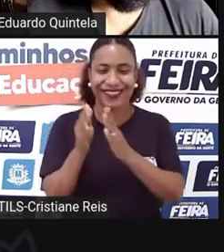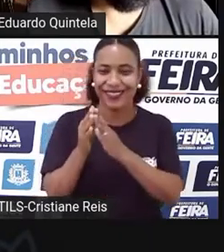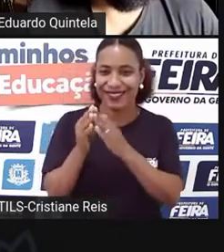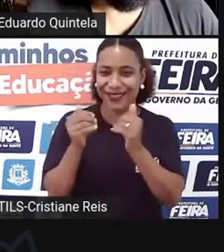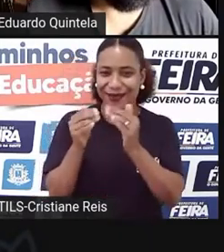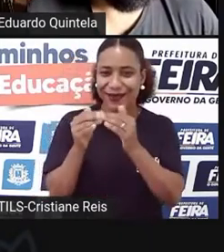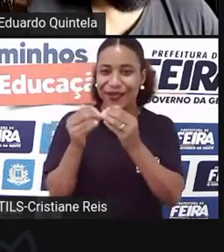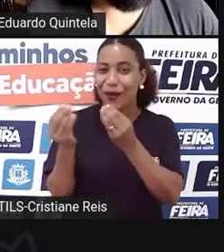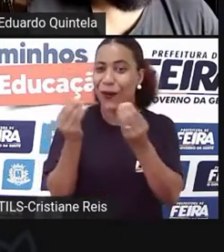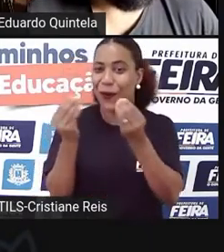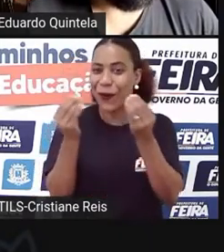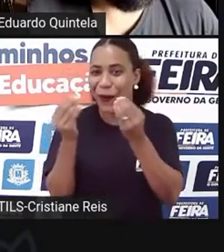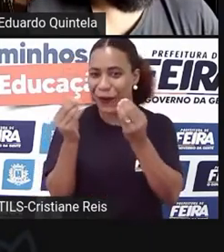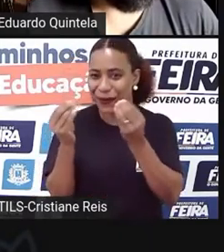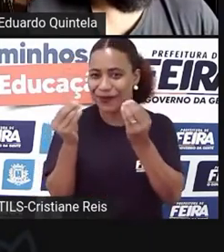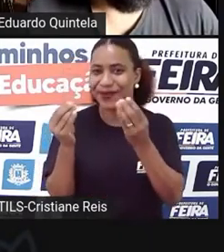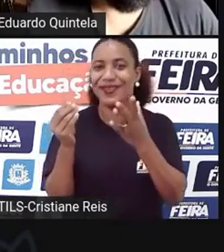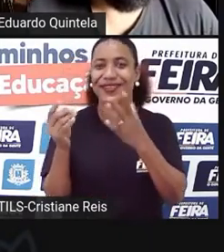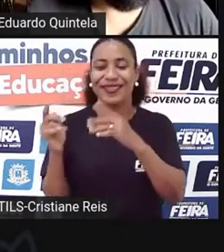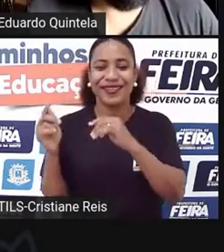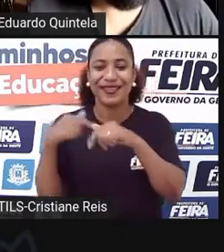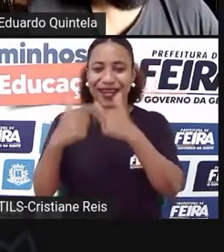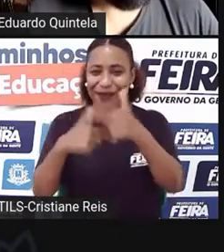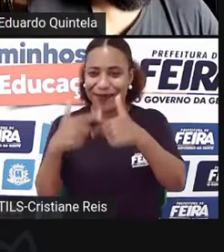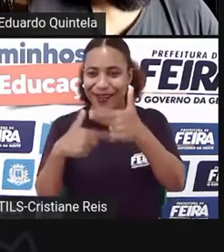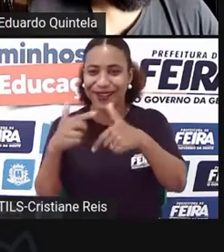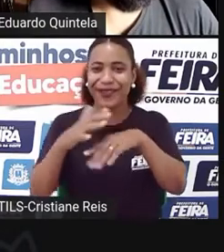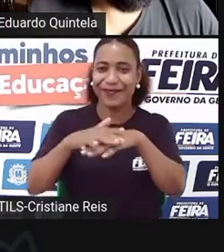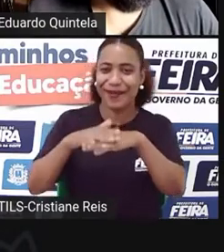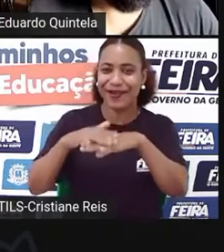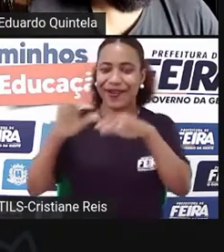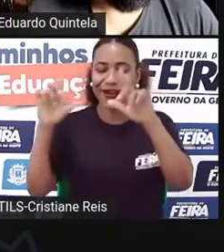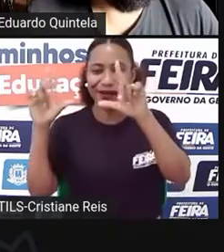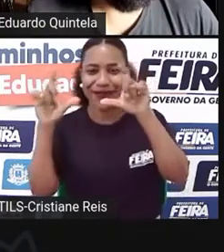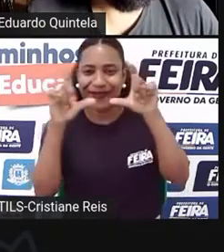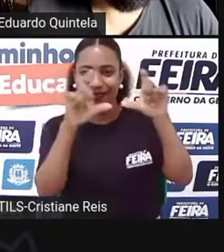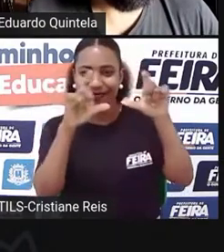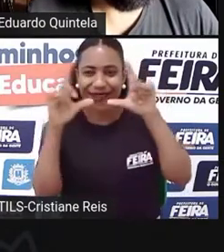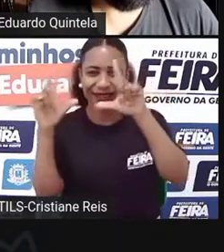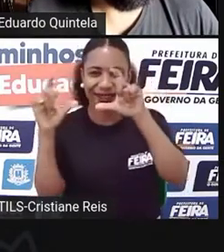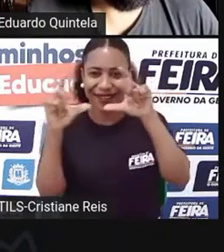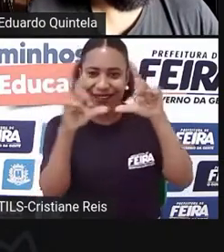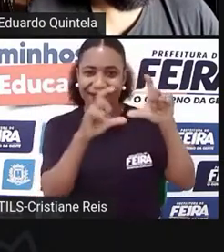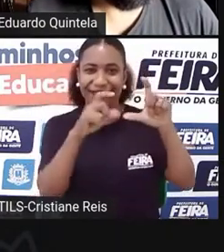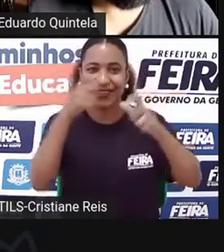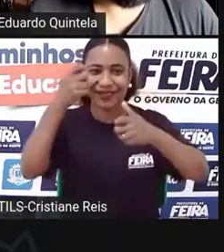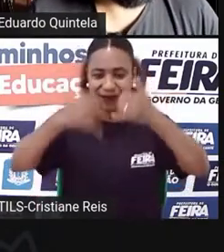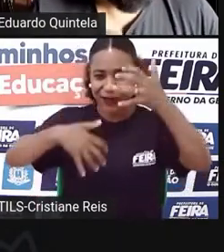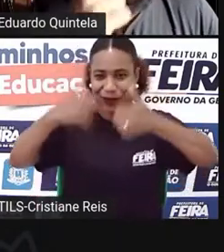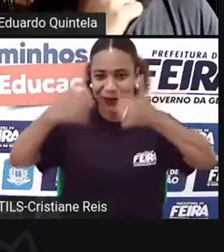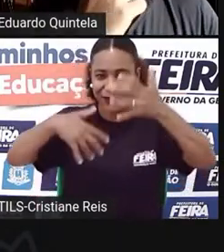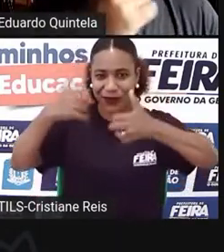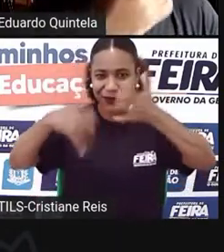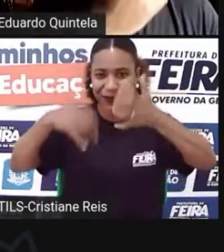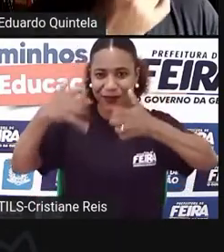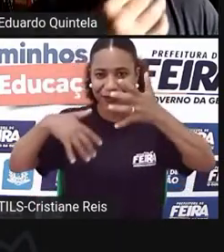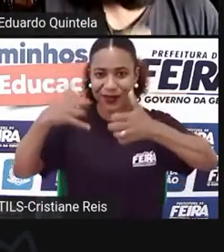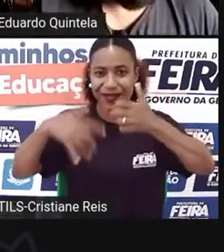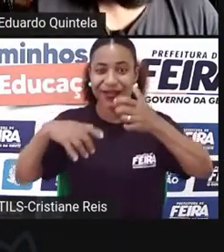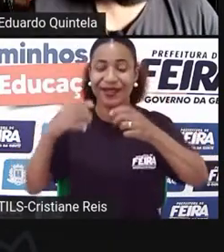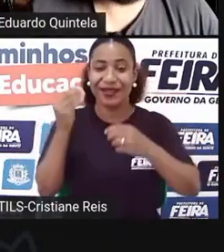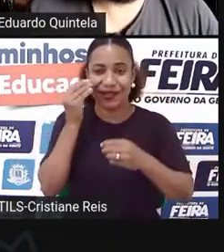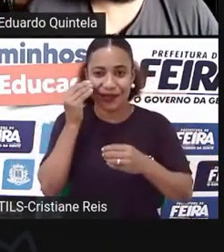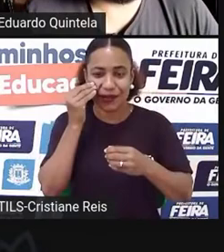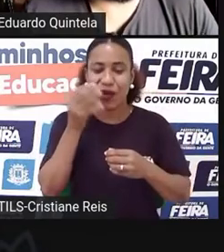ver, para a gente conhecer um pouquinho do seu trabalho. Eu queria que eu vou passando aqui as imagens que você me mandou e